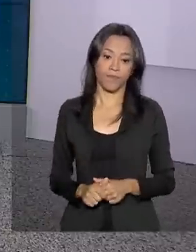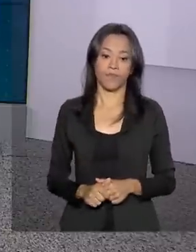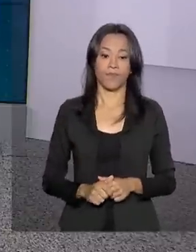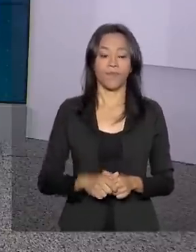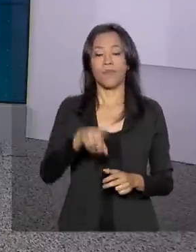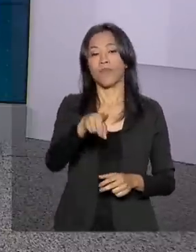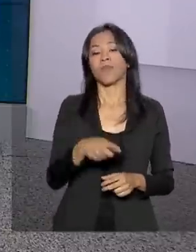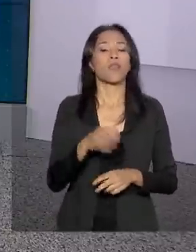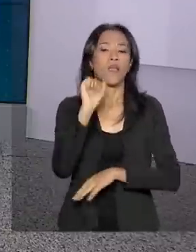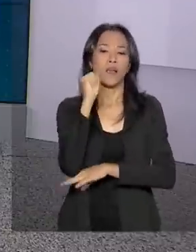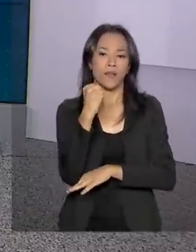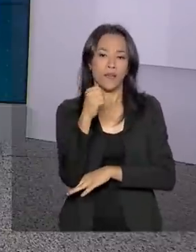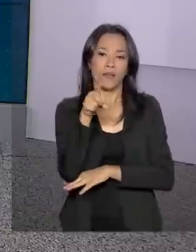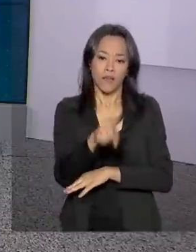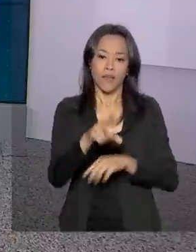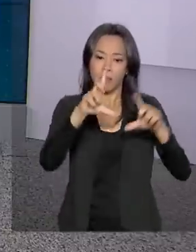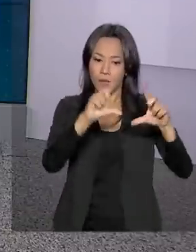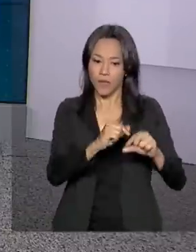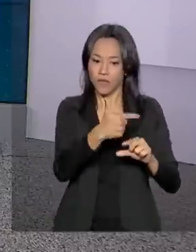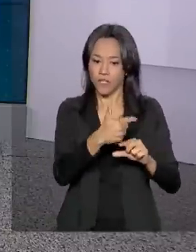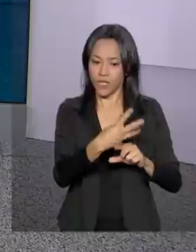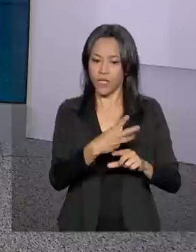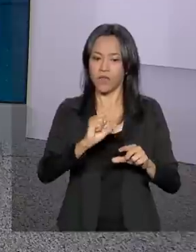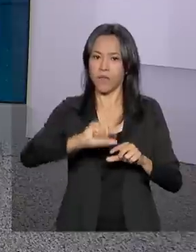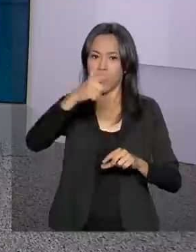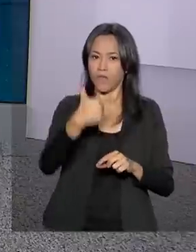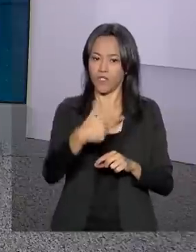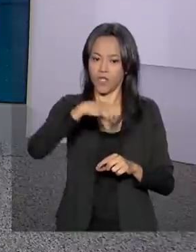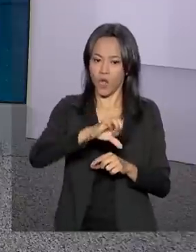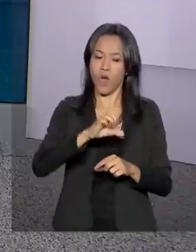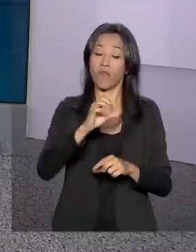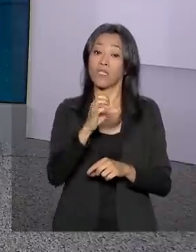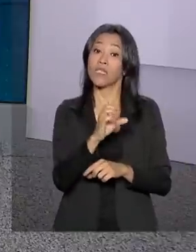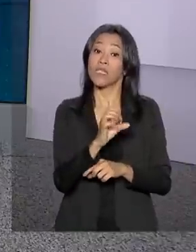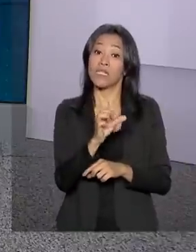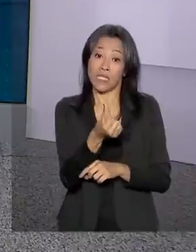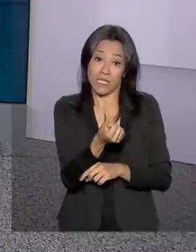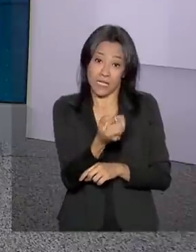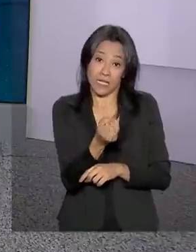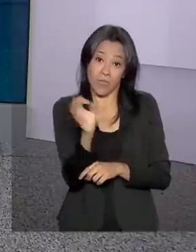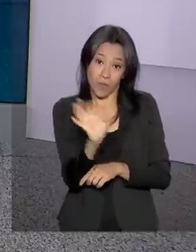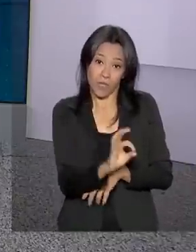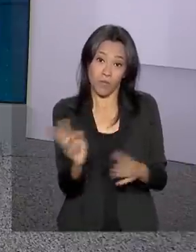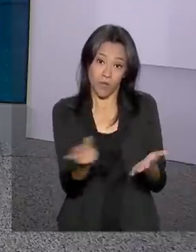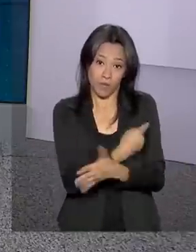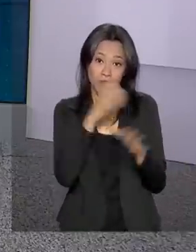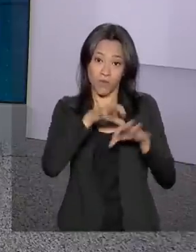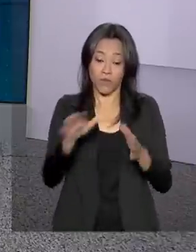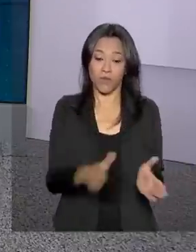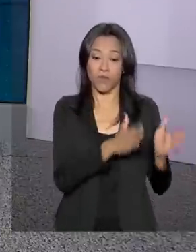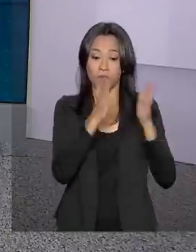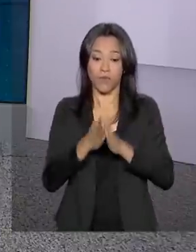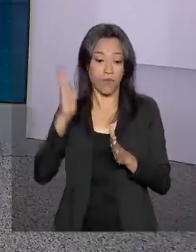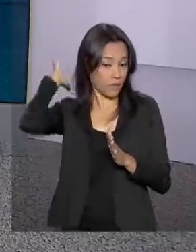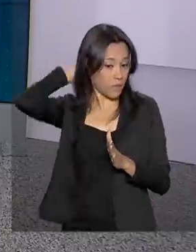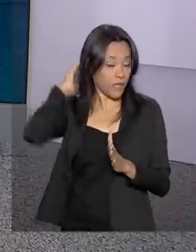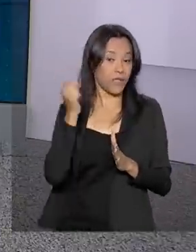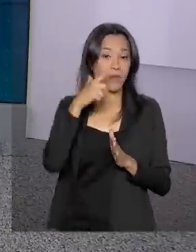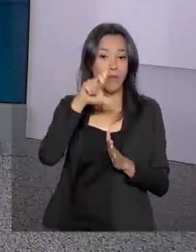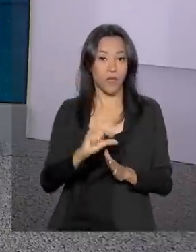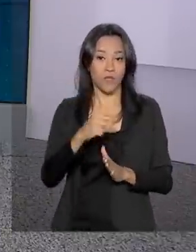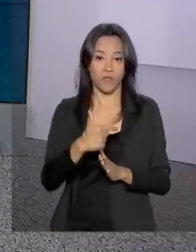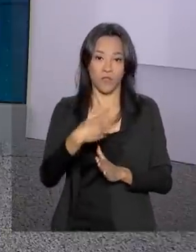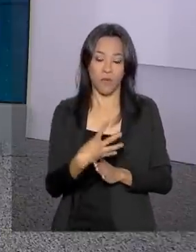Aracaju, nós temos mínima de 23, máxima de 29 graus, 60% de possibilidade de chuva. Belém, mínima de 24,